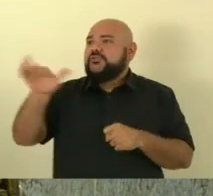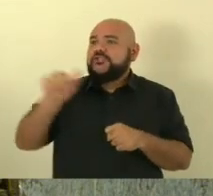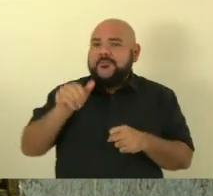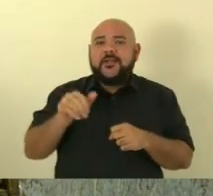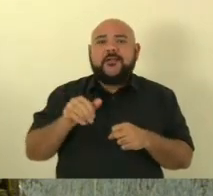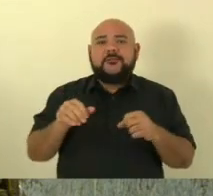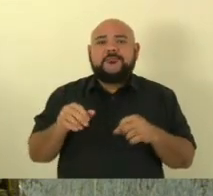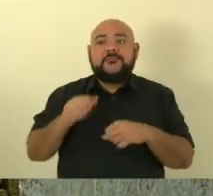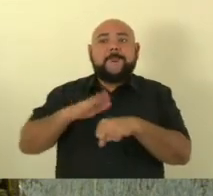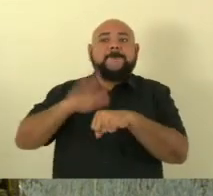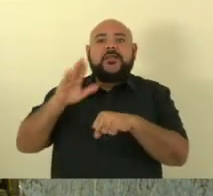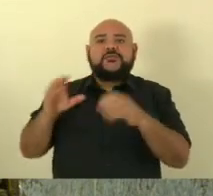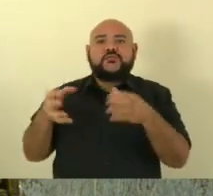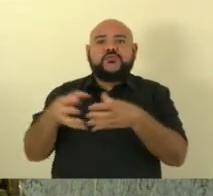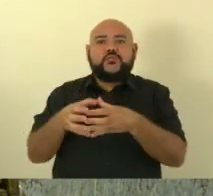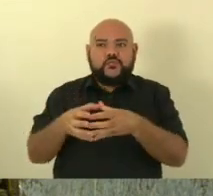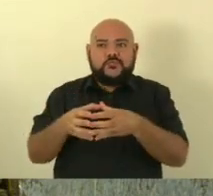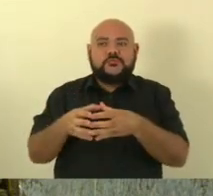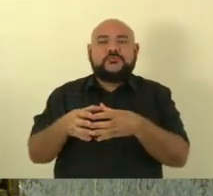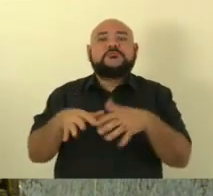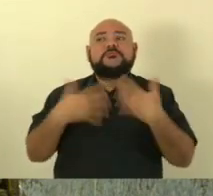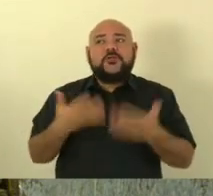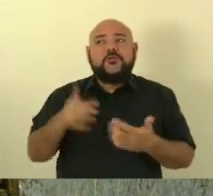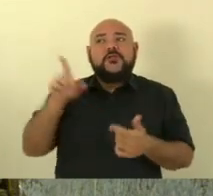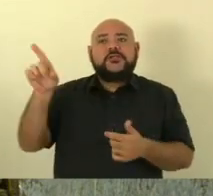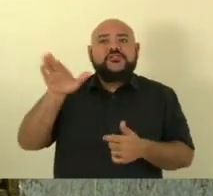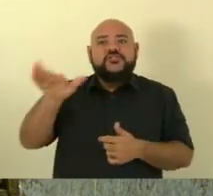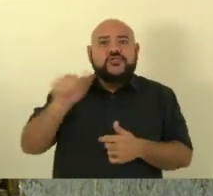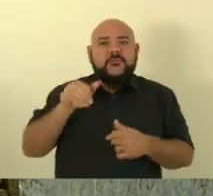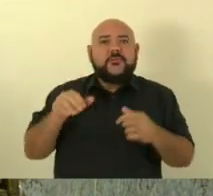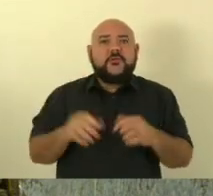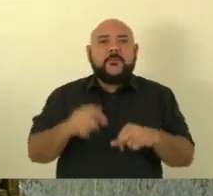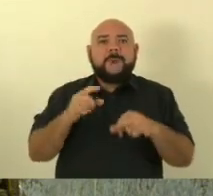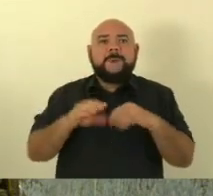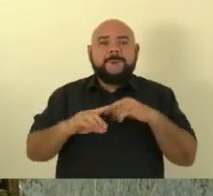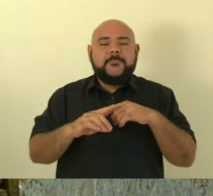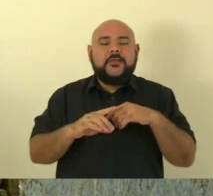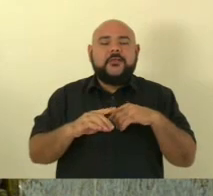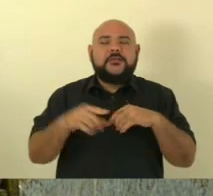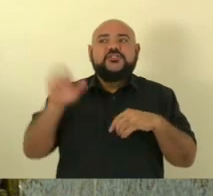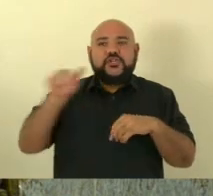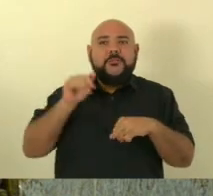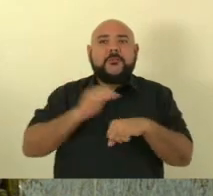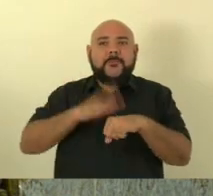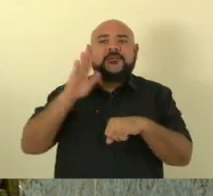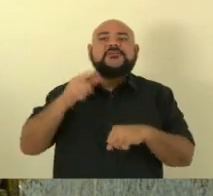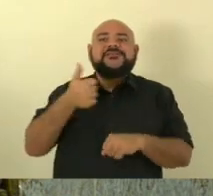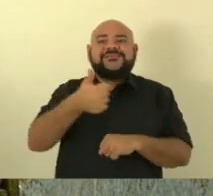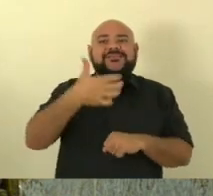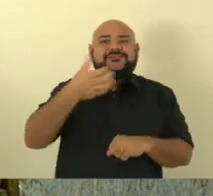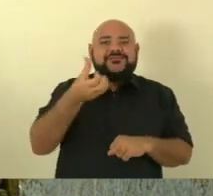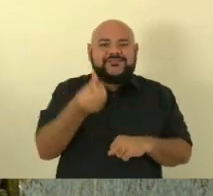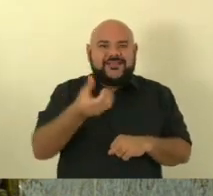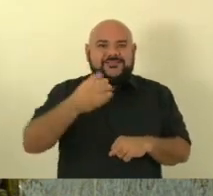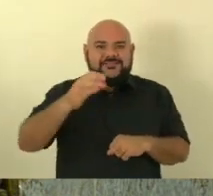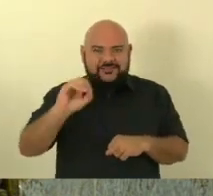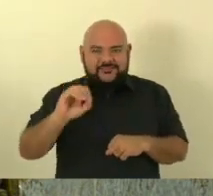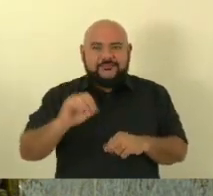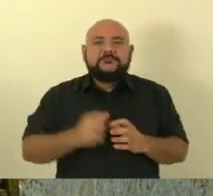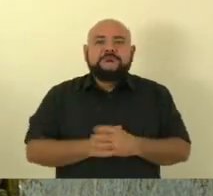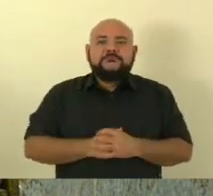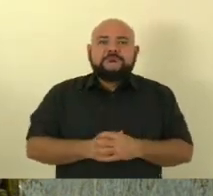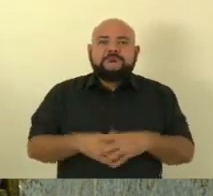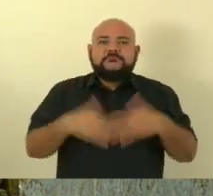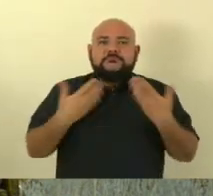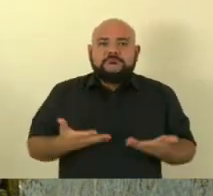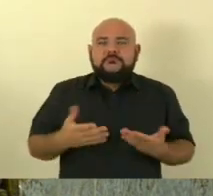chamou mais 160 então ele é um homem sensível e com certeza com seu apoio que é da base do governo e que tem moral no